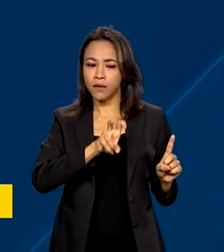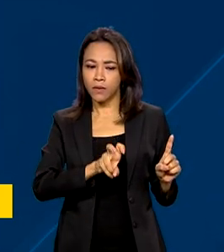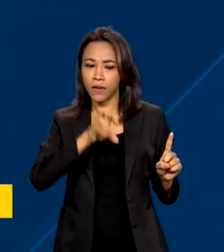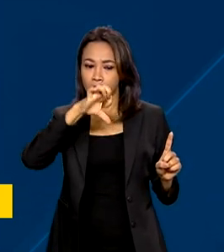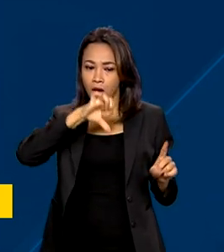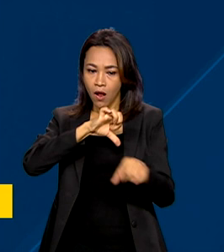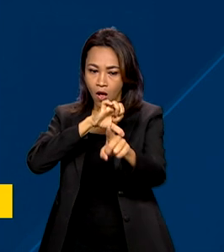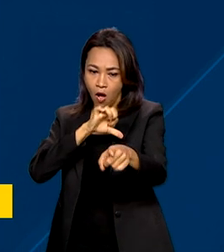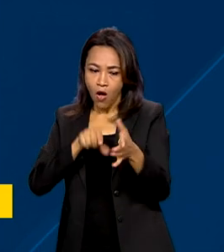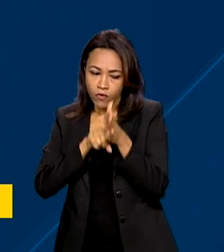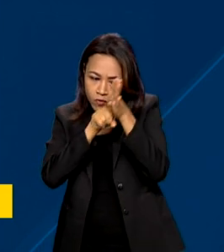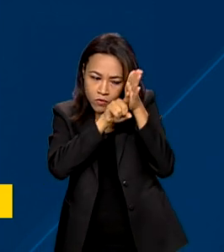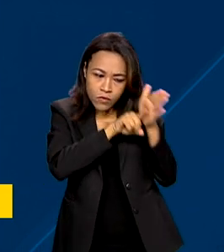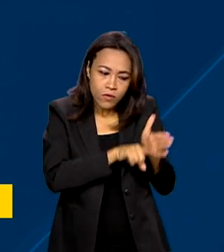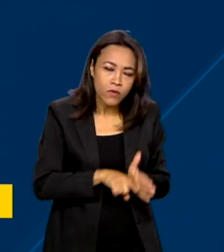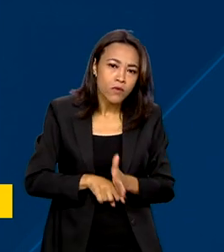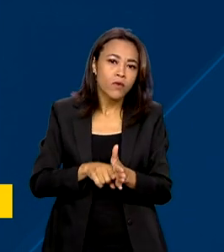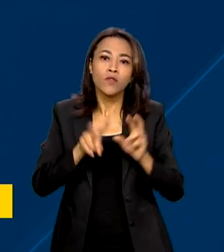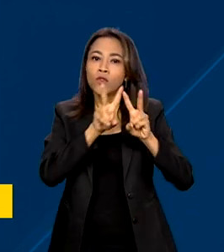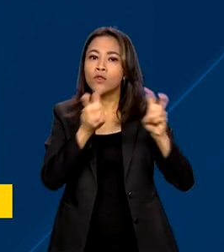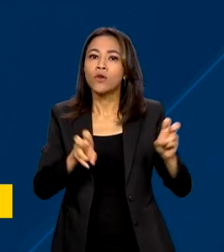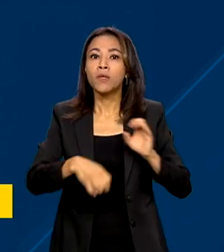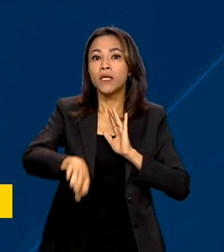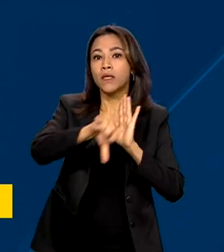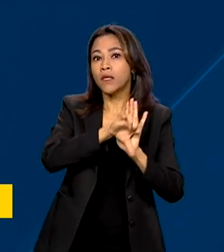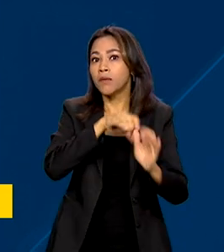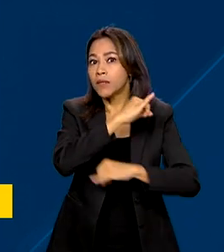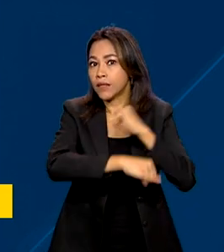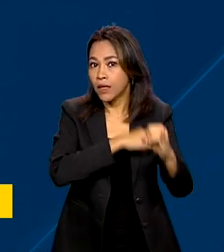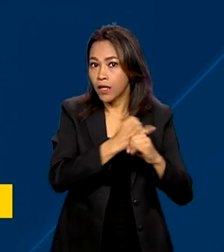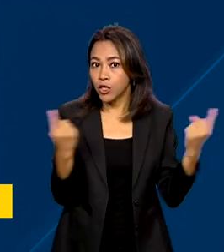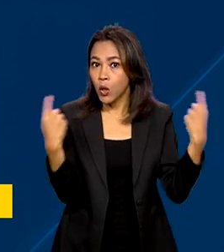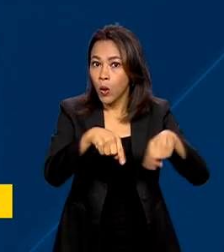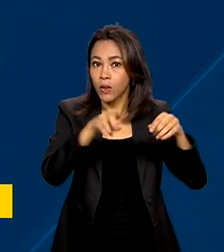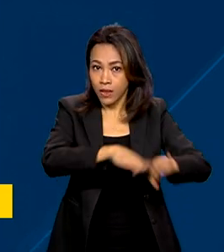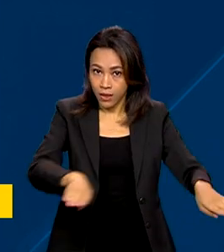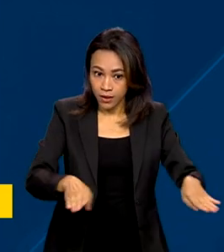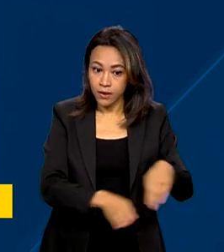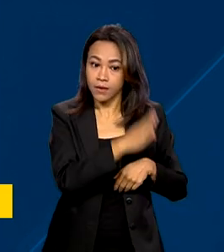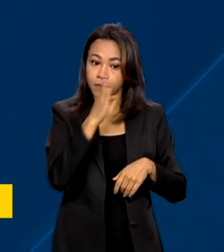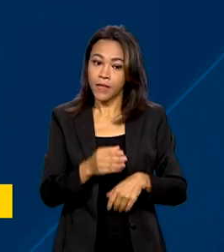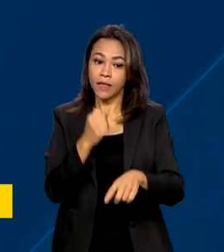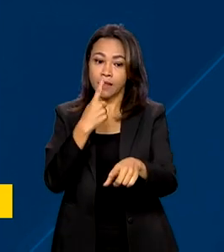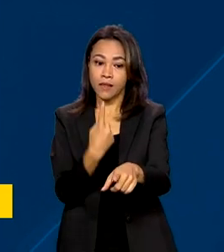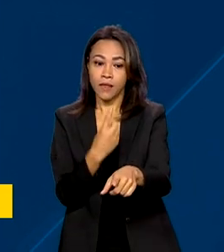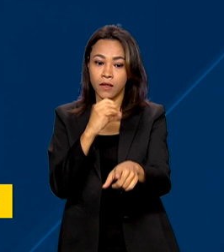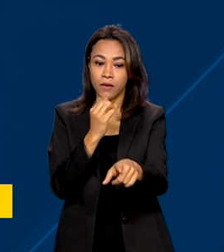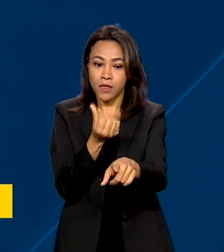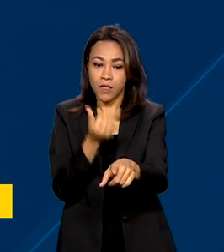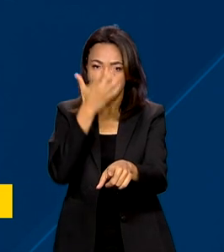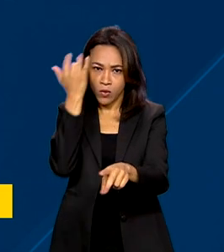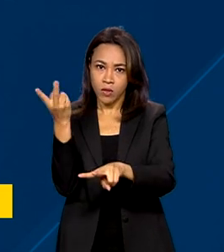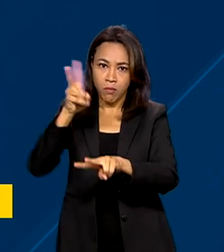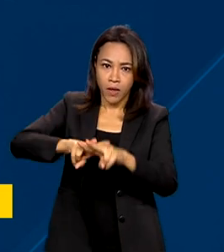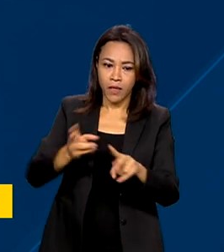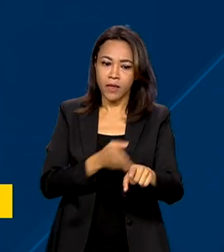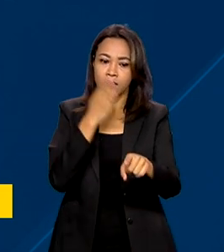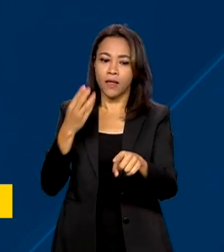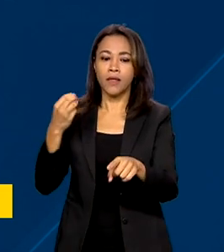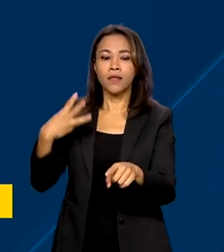combate a crimes sexuais contra crianças na internet, 106 pessoas foram presas e 37 vítimas